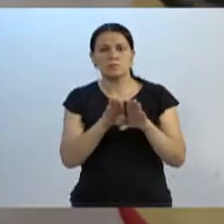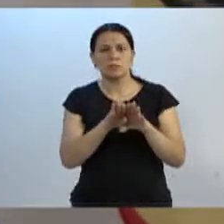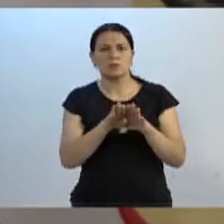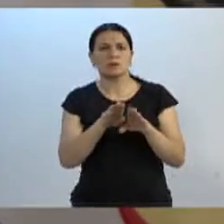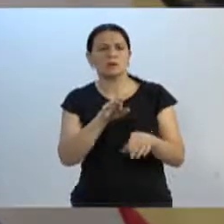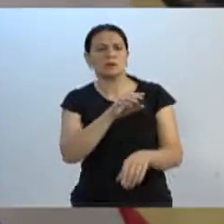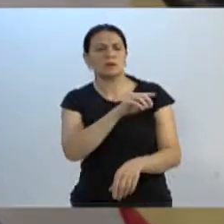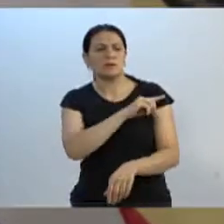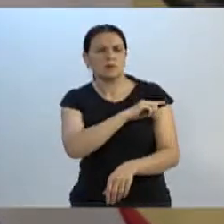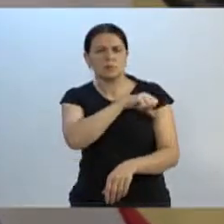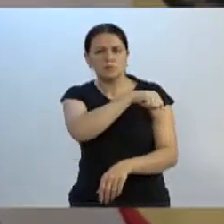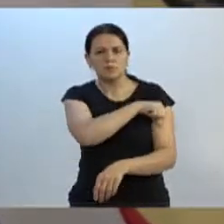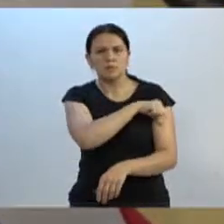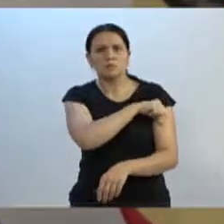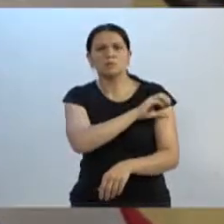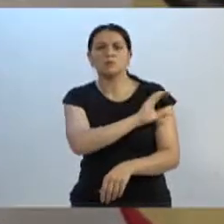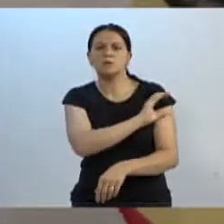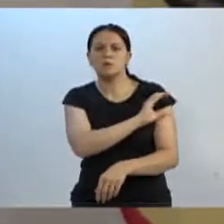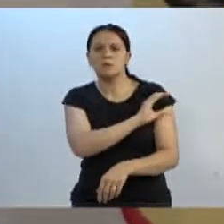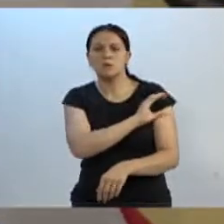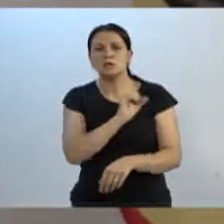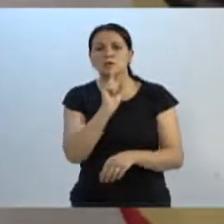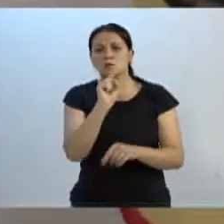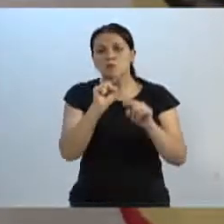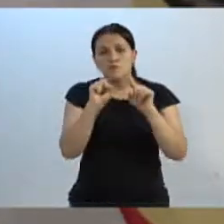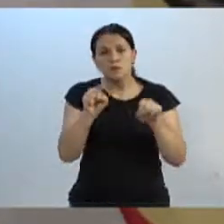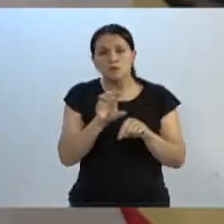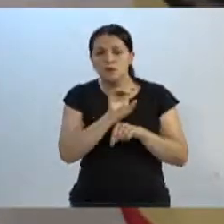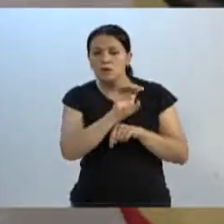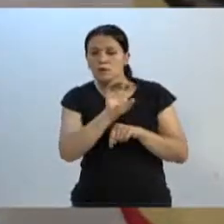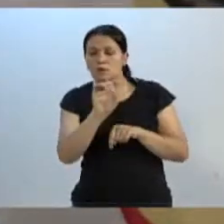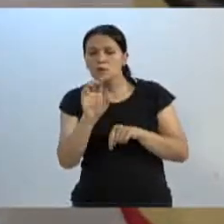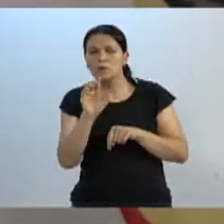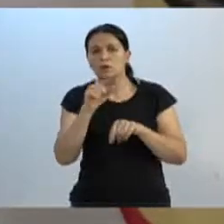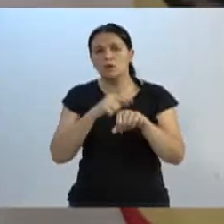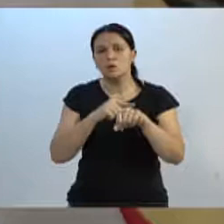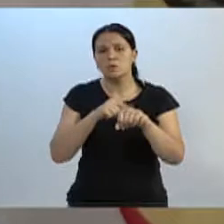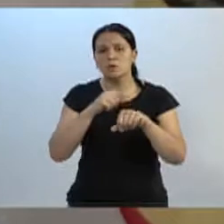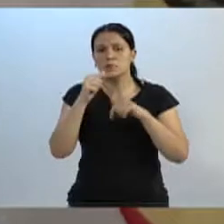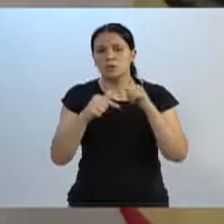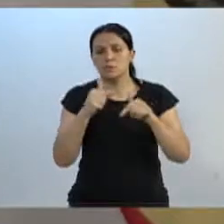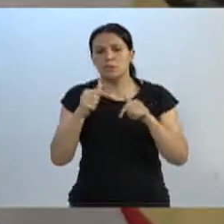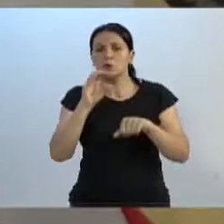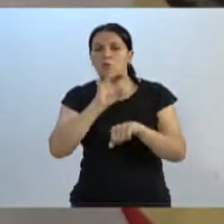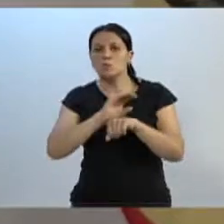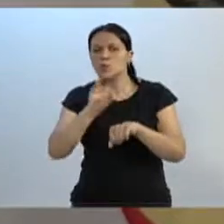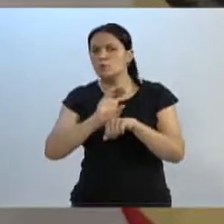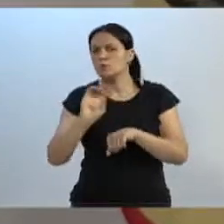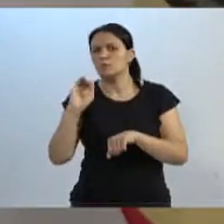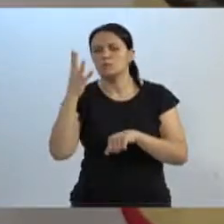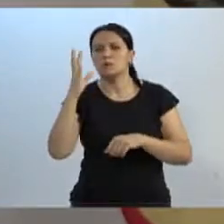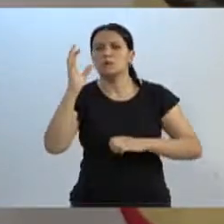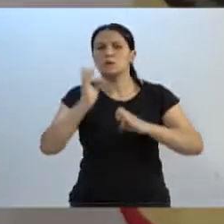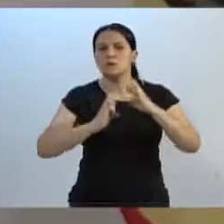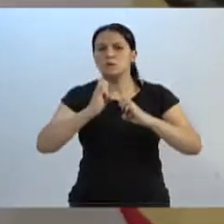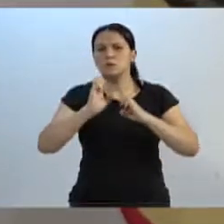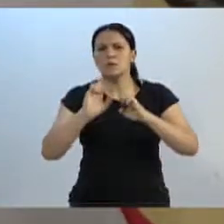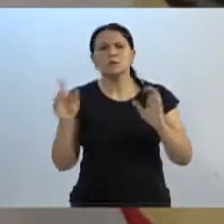funcionário por turno no município de Blumenau. Os cursos serão realizados por empresas